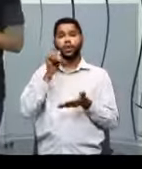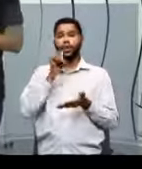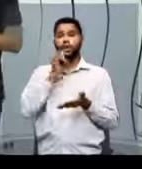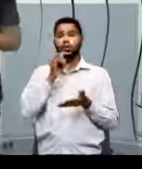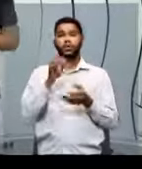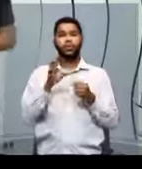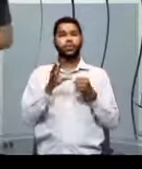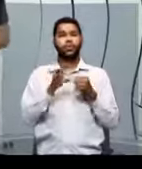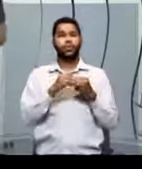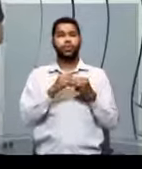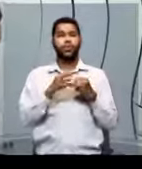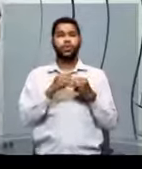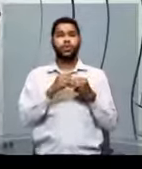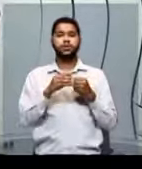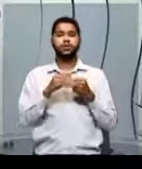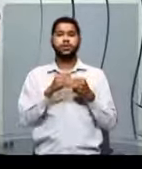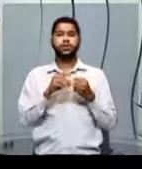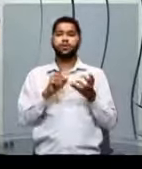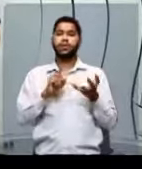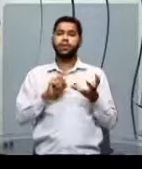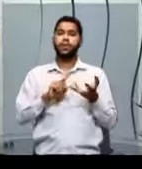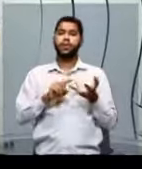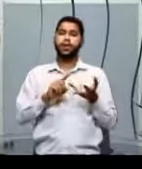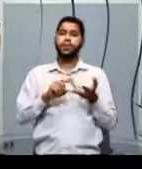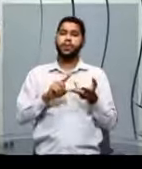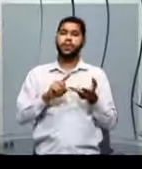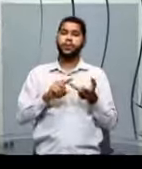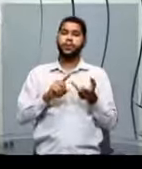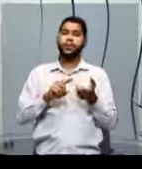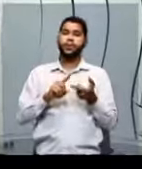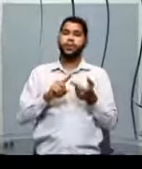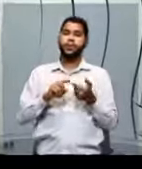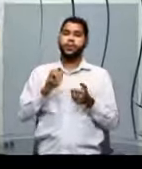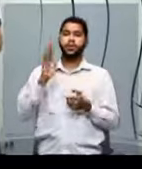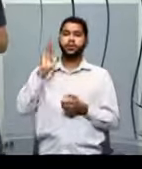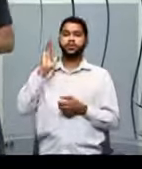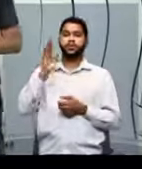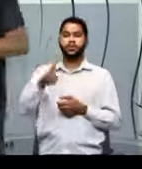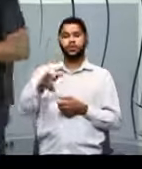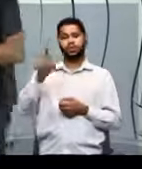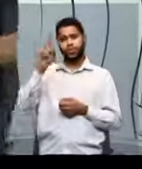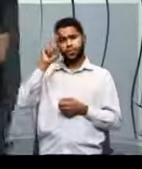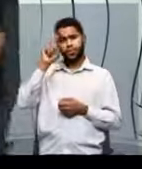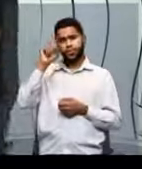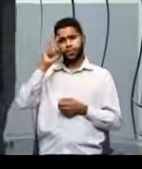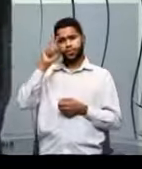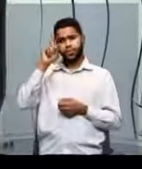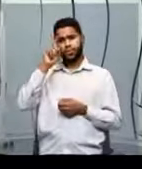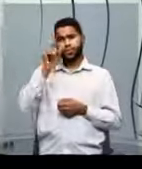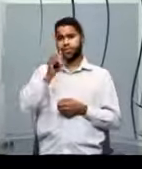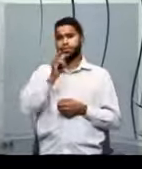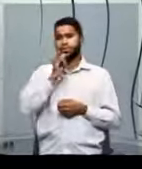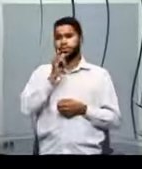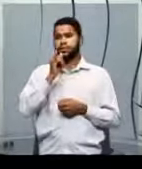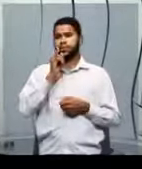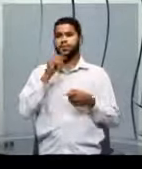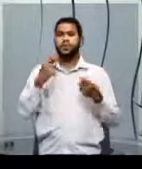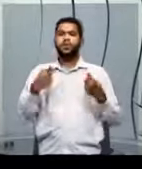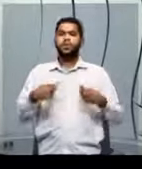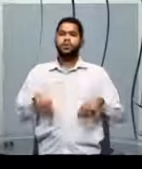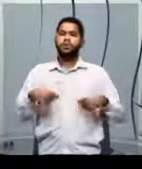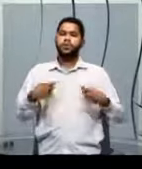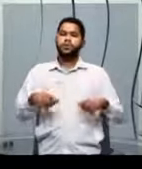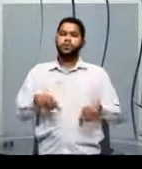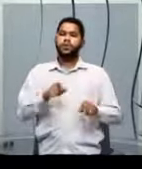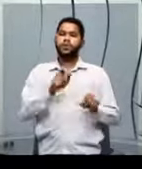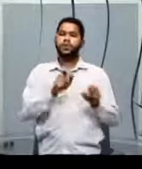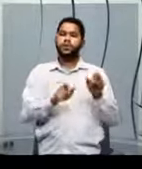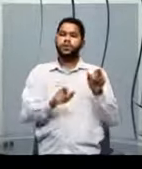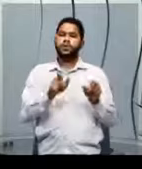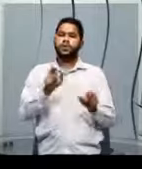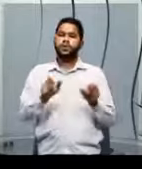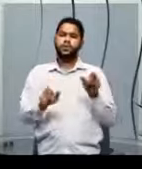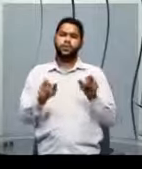conhecimentos e aplicar diretamente no seu dia a dia. Se você precisa de uma pessoa